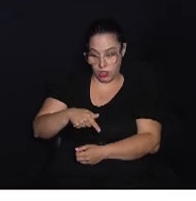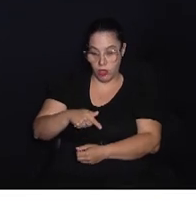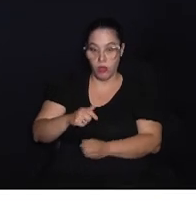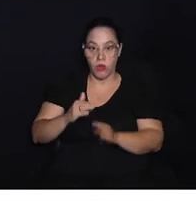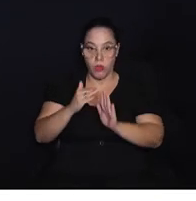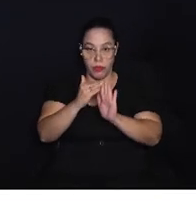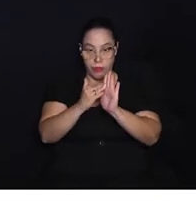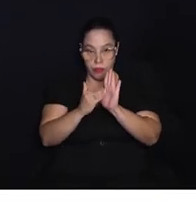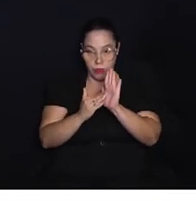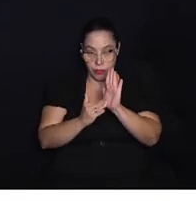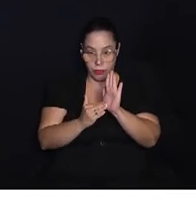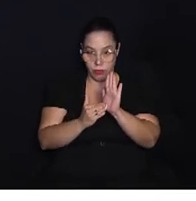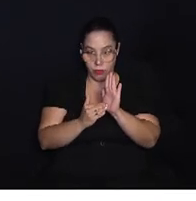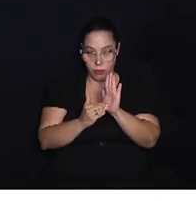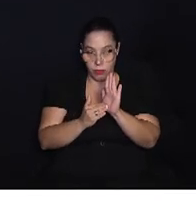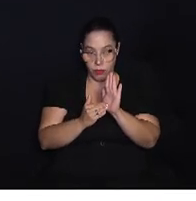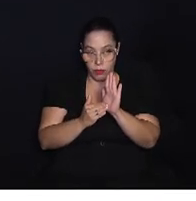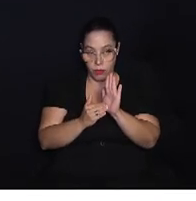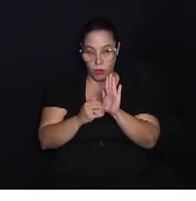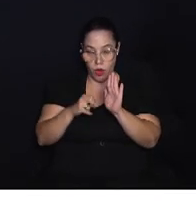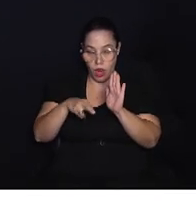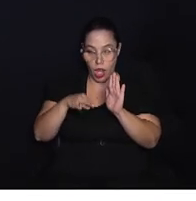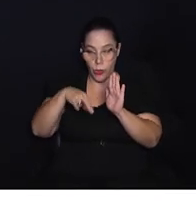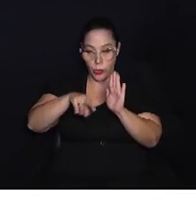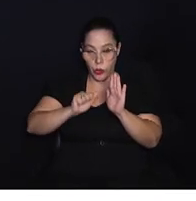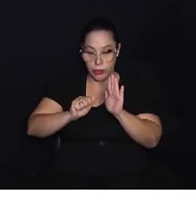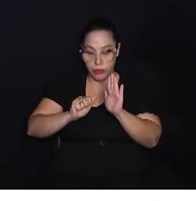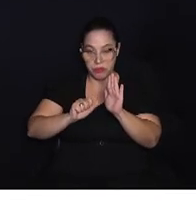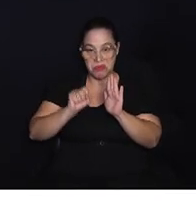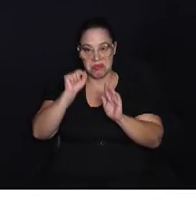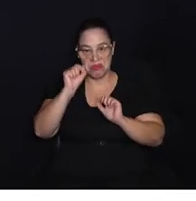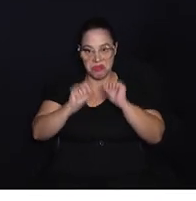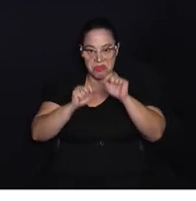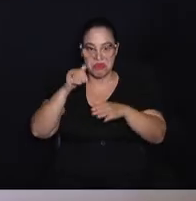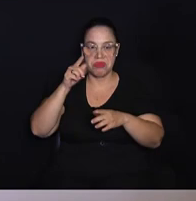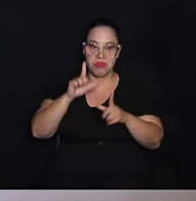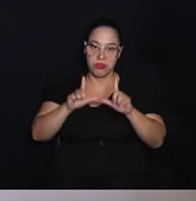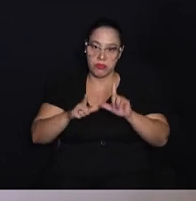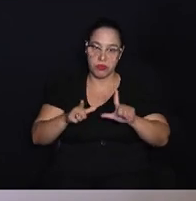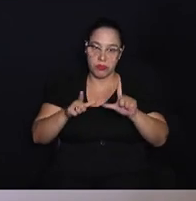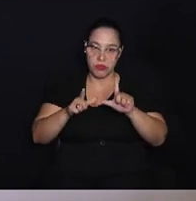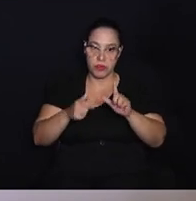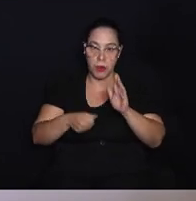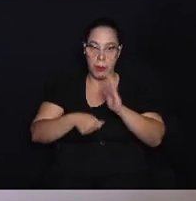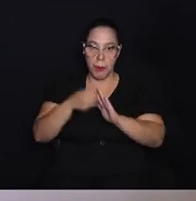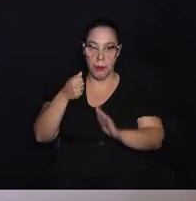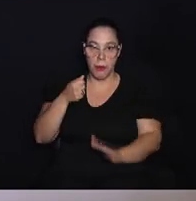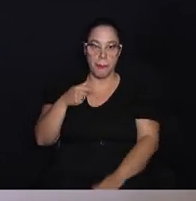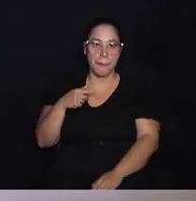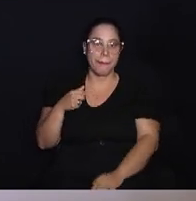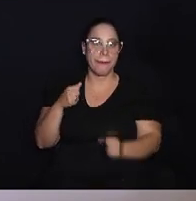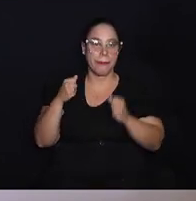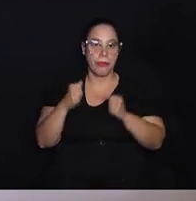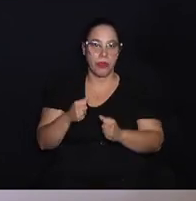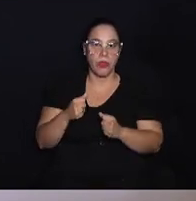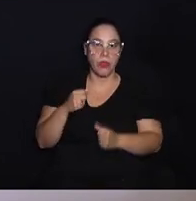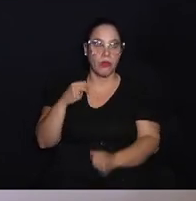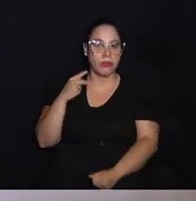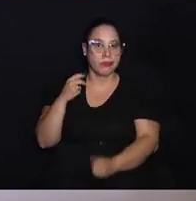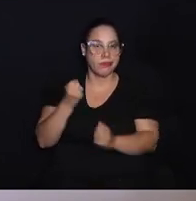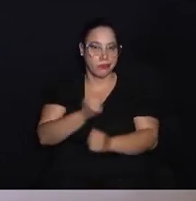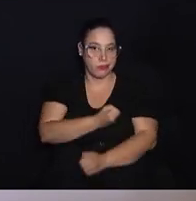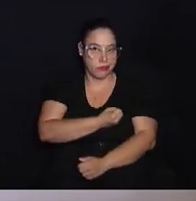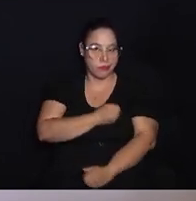ordem de votação que vai aparecer na urna eletrônica, de acordo com a legislação eleitoral, primeiramente o eleitor vai digitar o número para